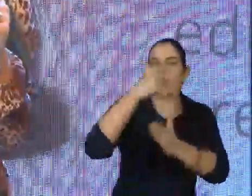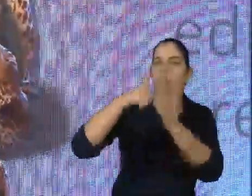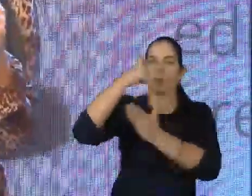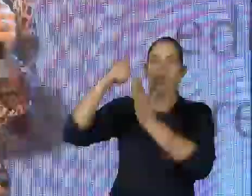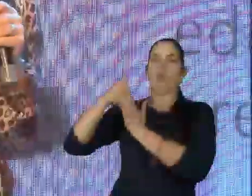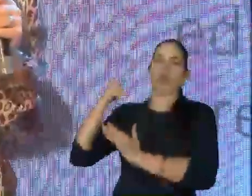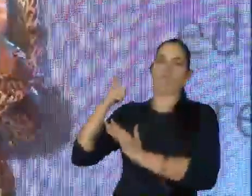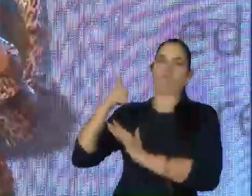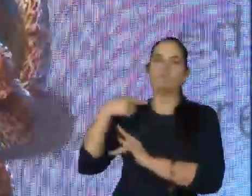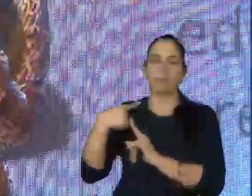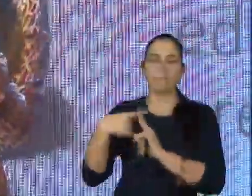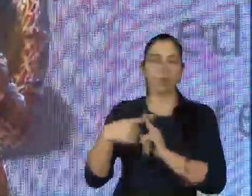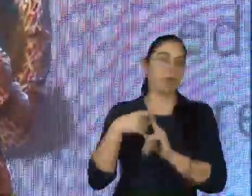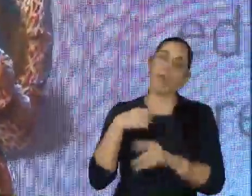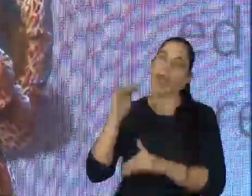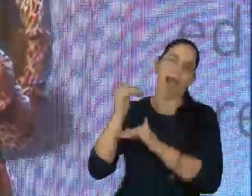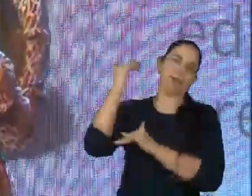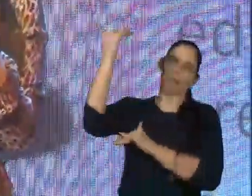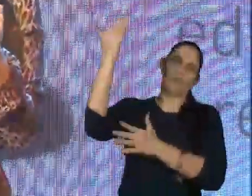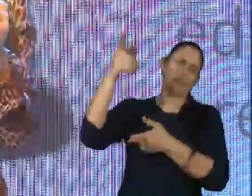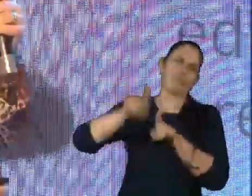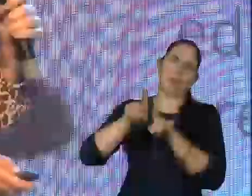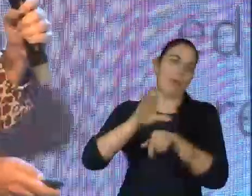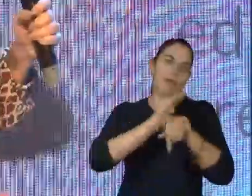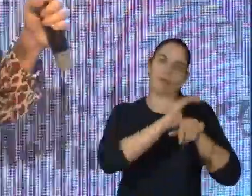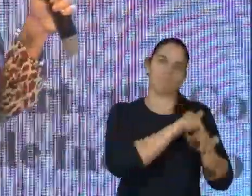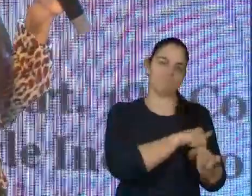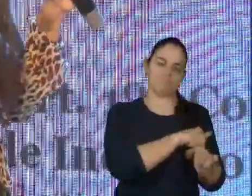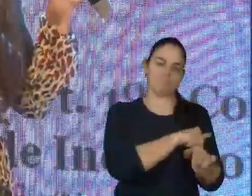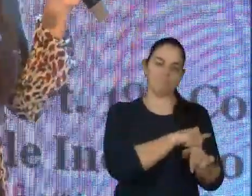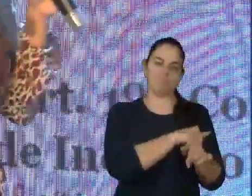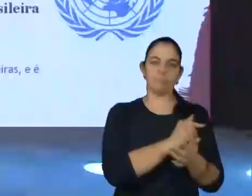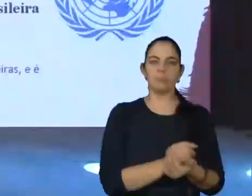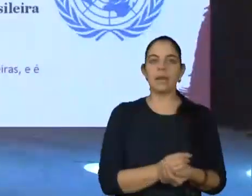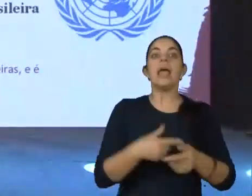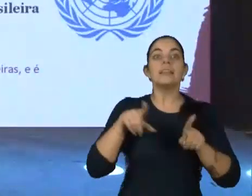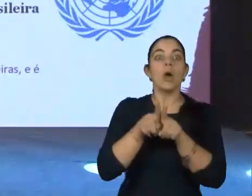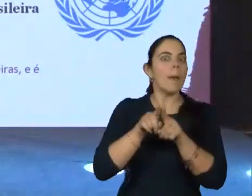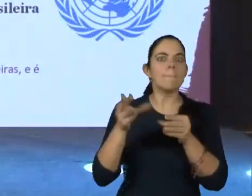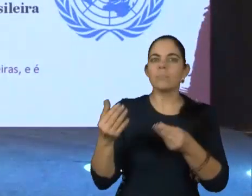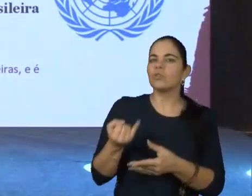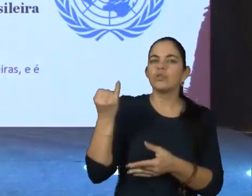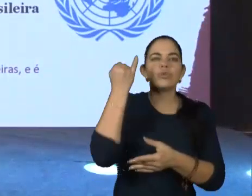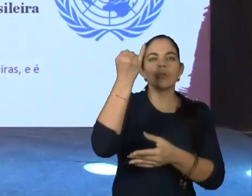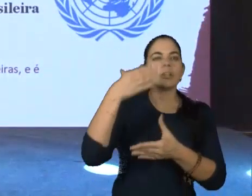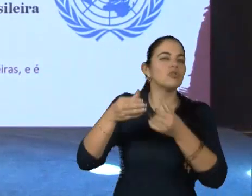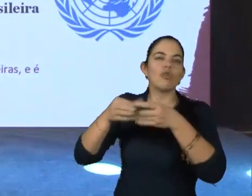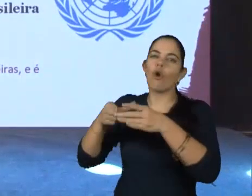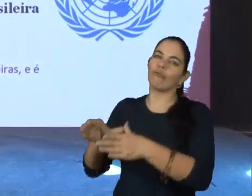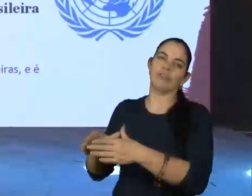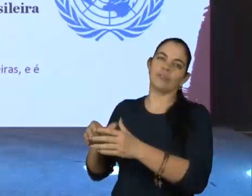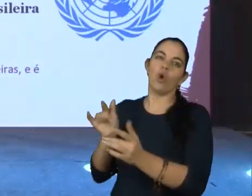fazendo que não dizem respeito à nossa convenção. Por isso, é tão importante a convivência,